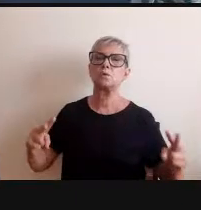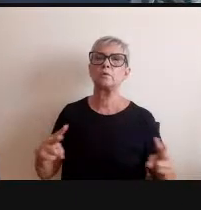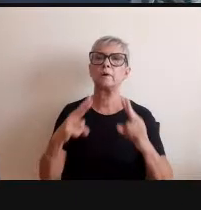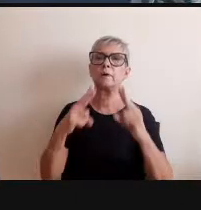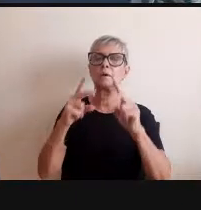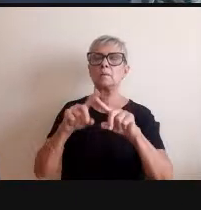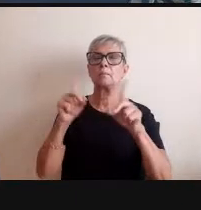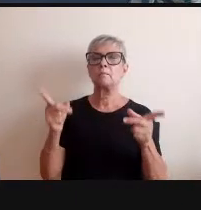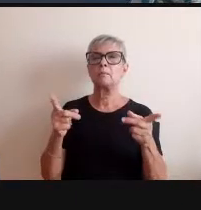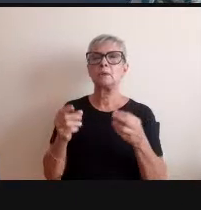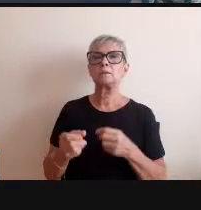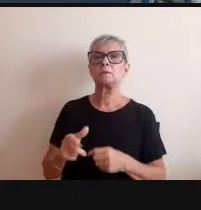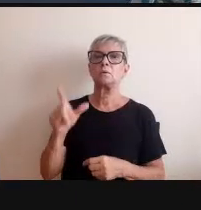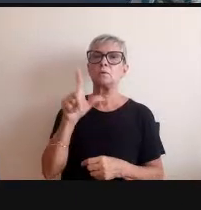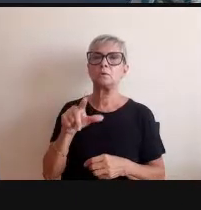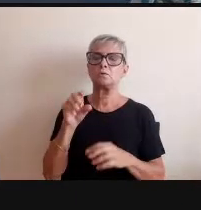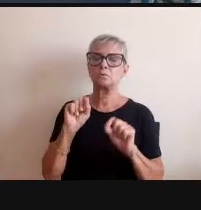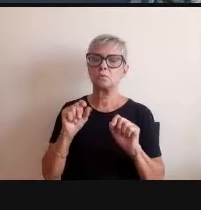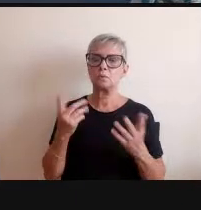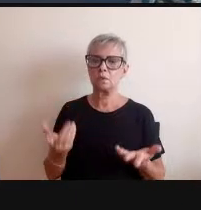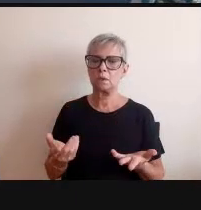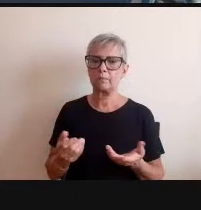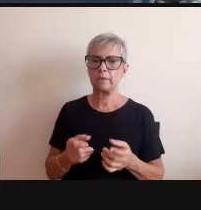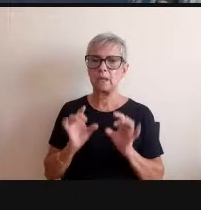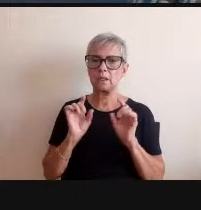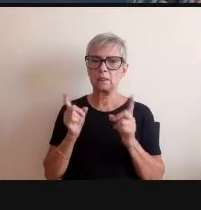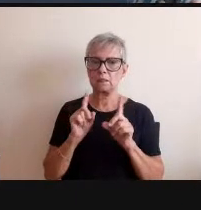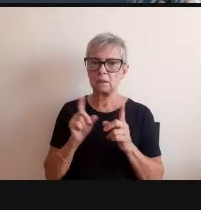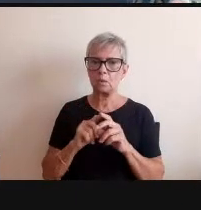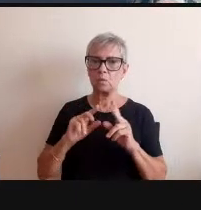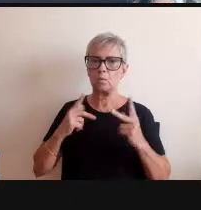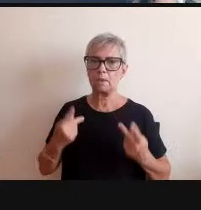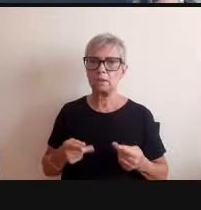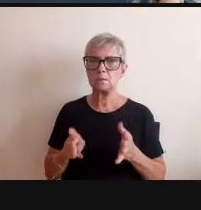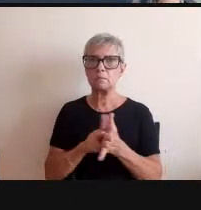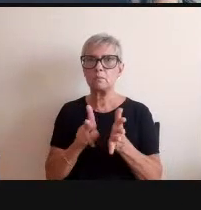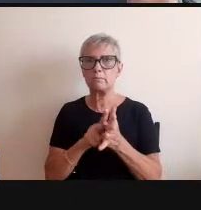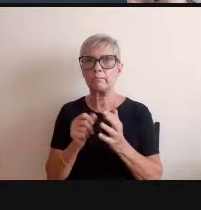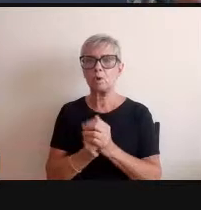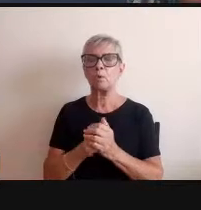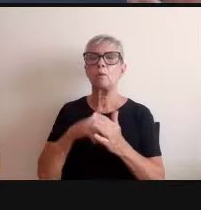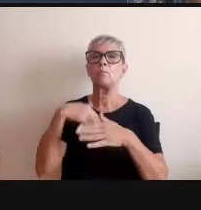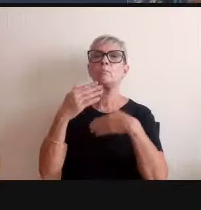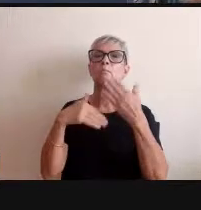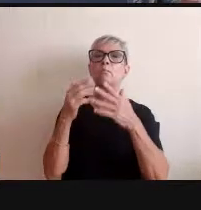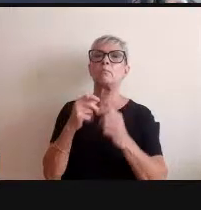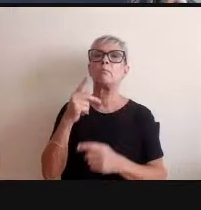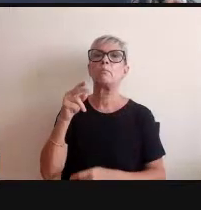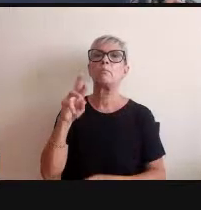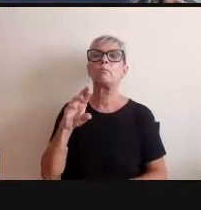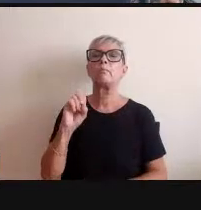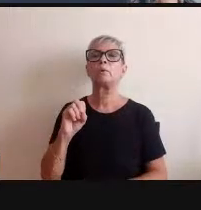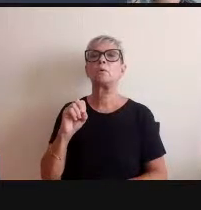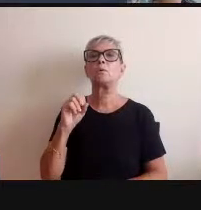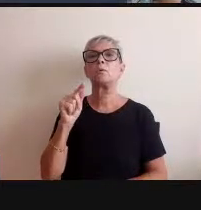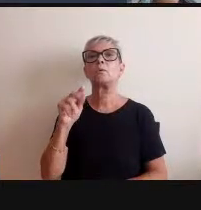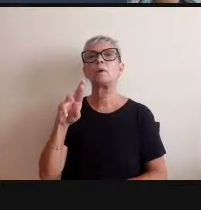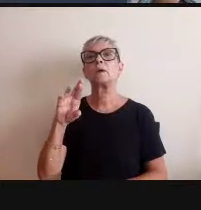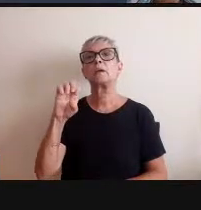obviamente não com aquele humanismo chinfrim mas um humanismo progressista aí teve várias influências